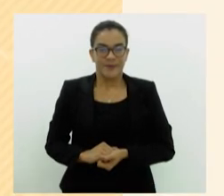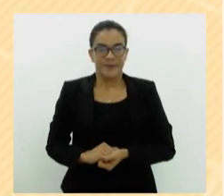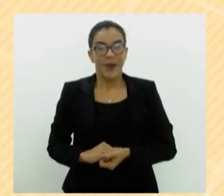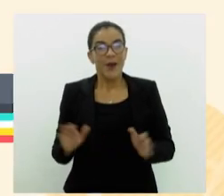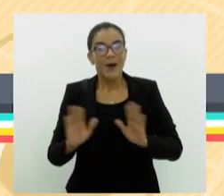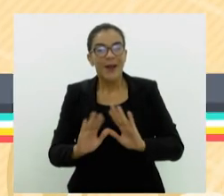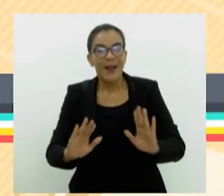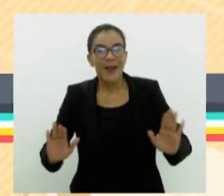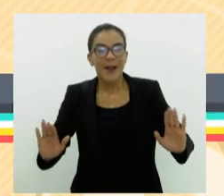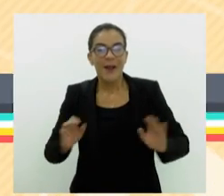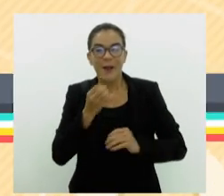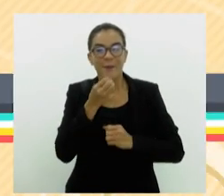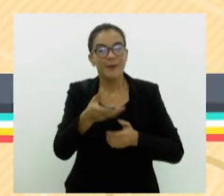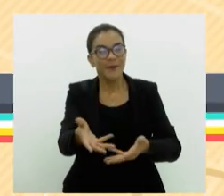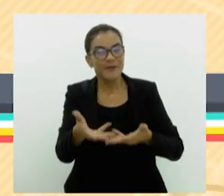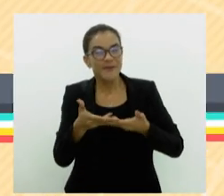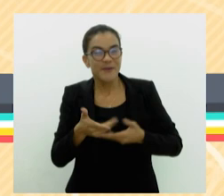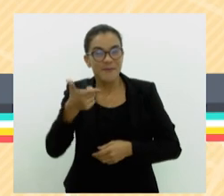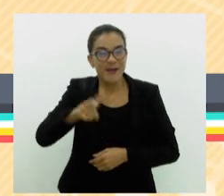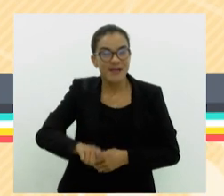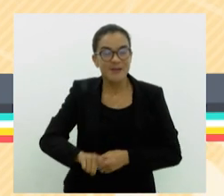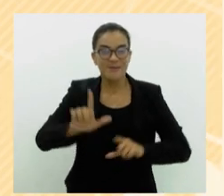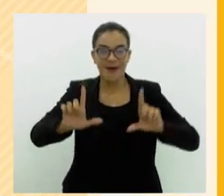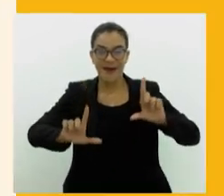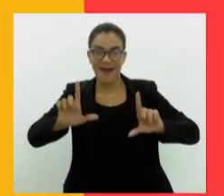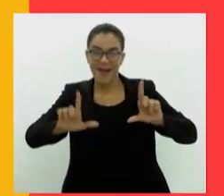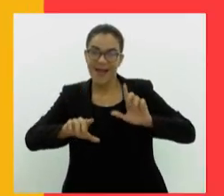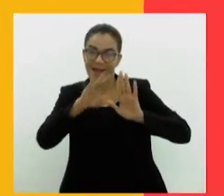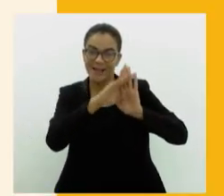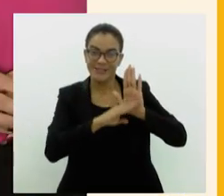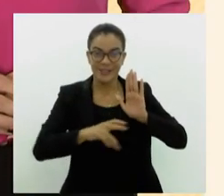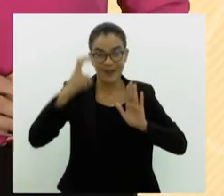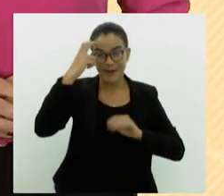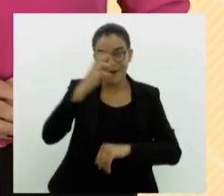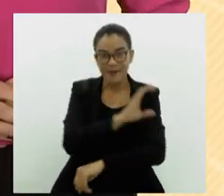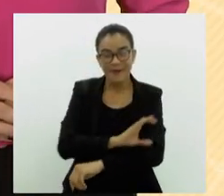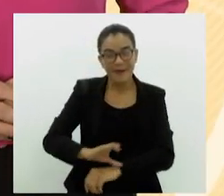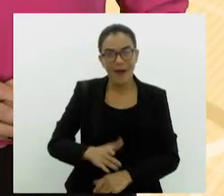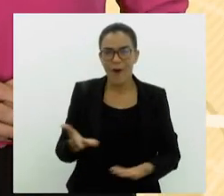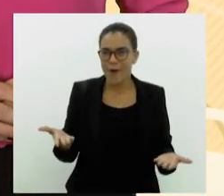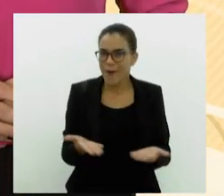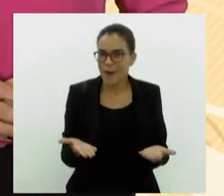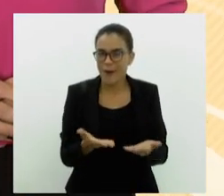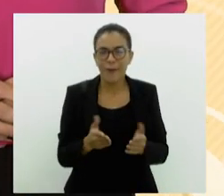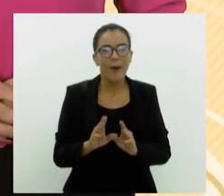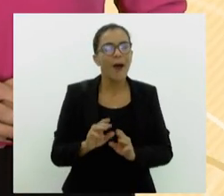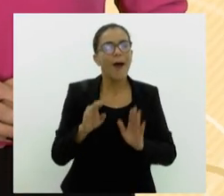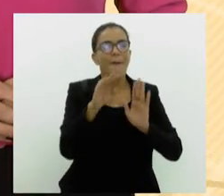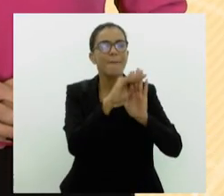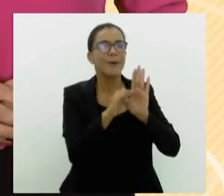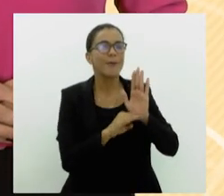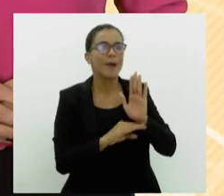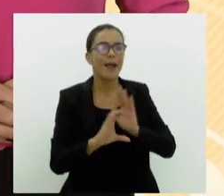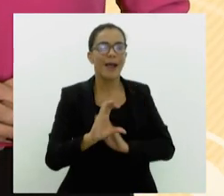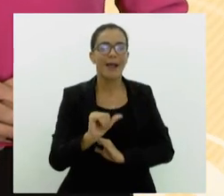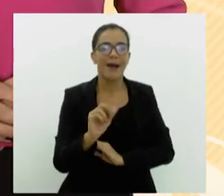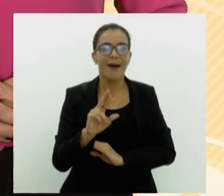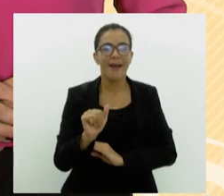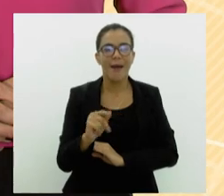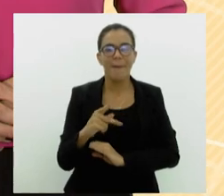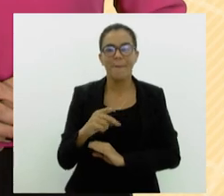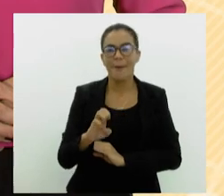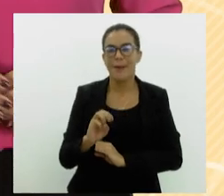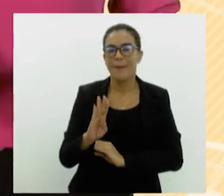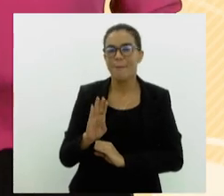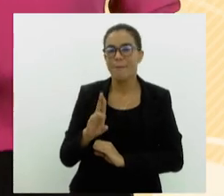Olá, bem-vindos a mais uma Agenda Cultural da TV LERJ. Abrimos essa edição com a programação na cidade de Carapebus, que